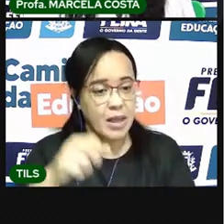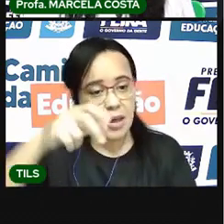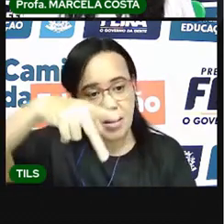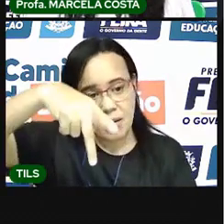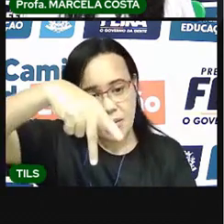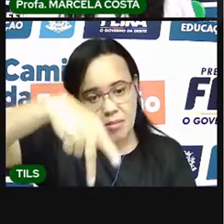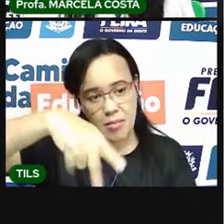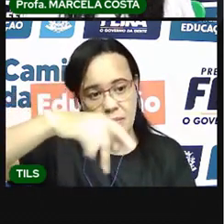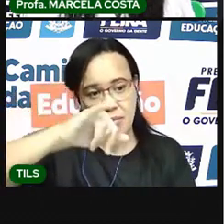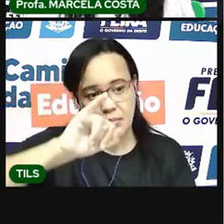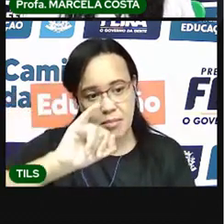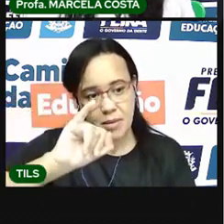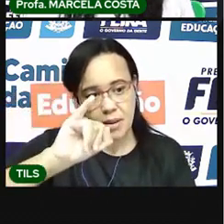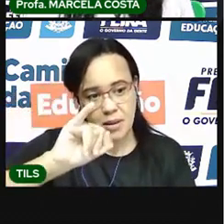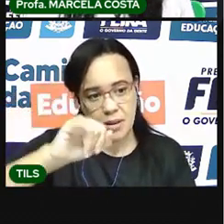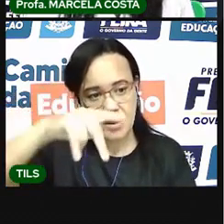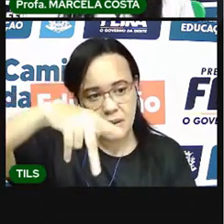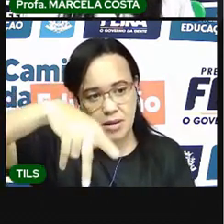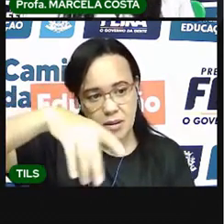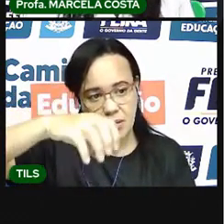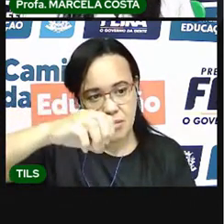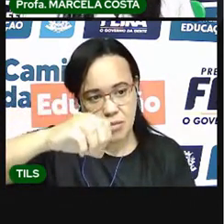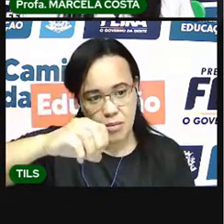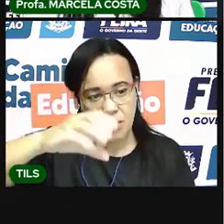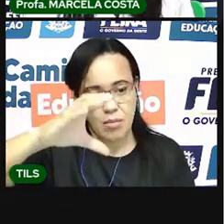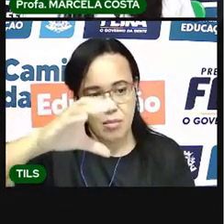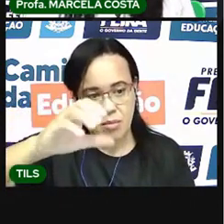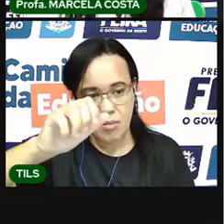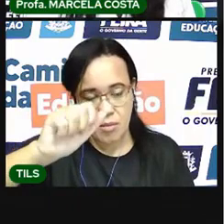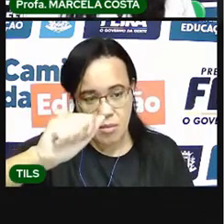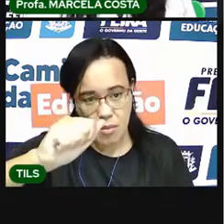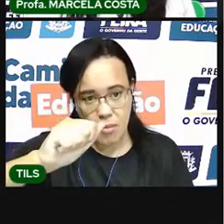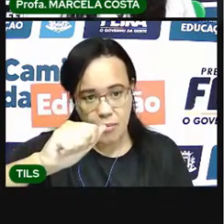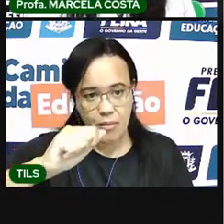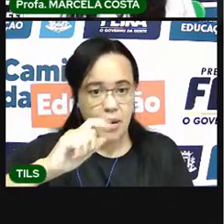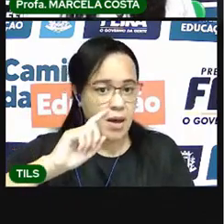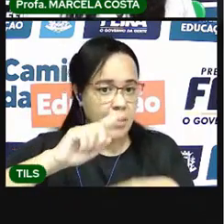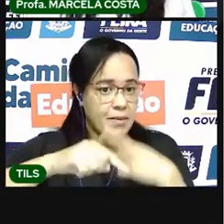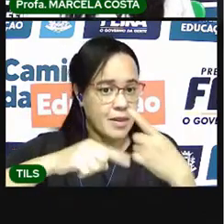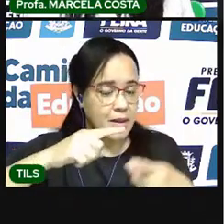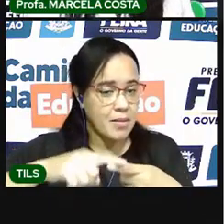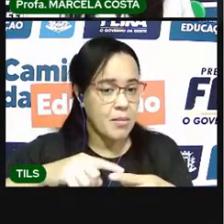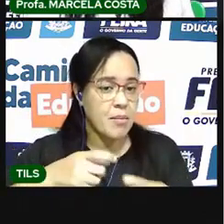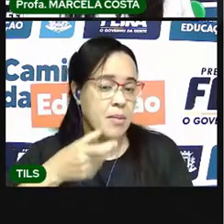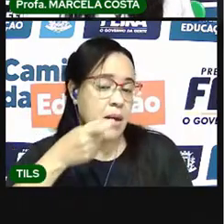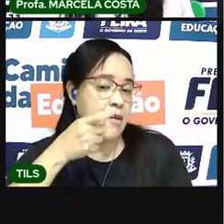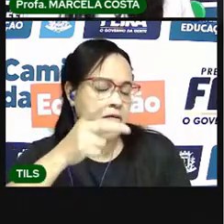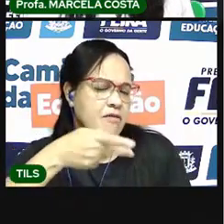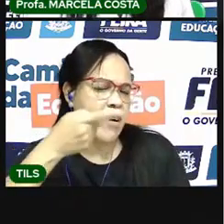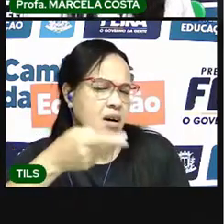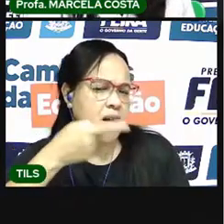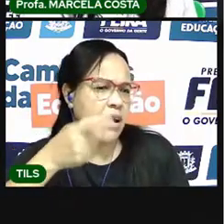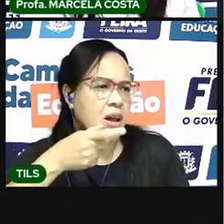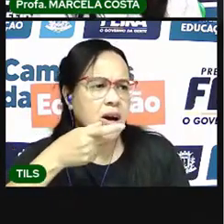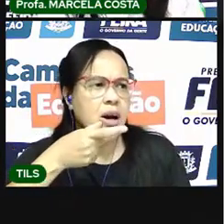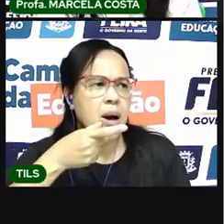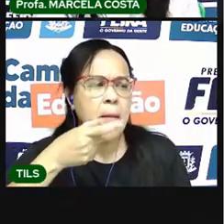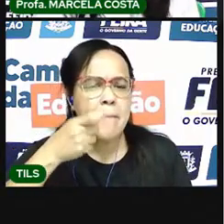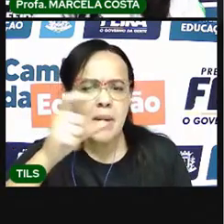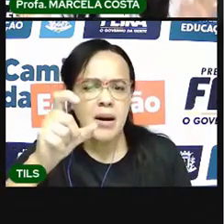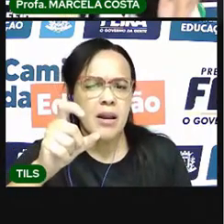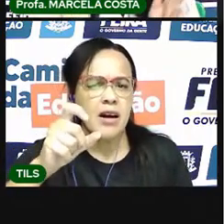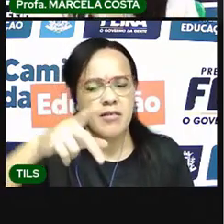Pipoca. Pipoca. Depois, a gente vai ver quantas vezes a gente abriu a boca, tá?